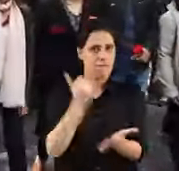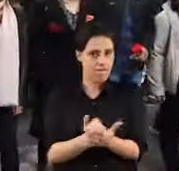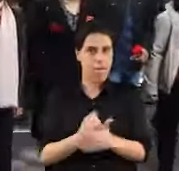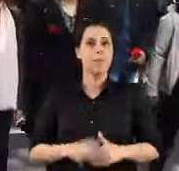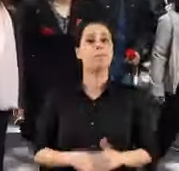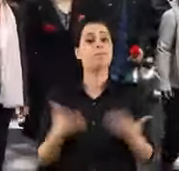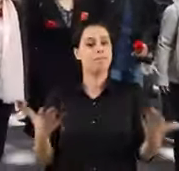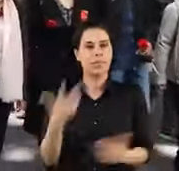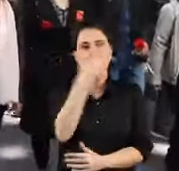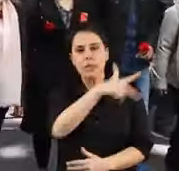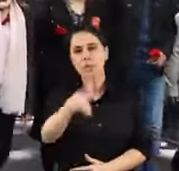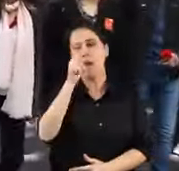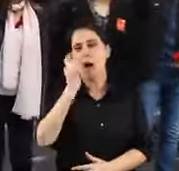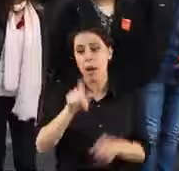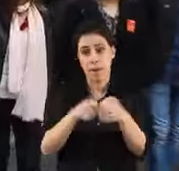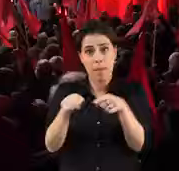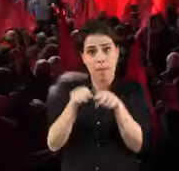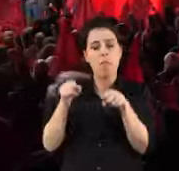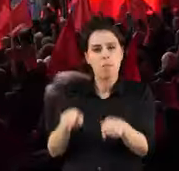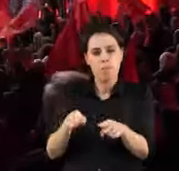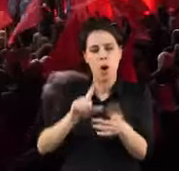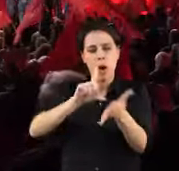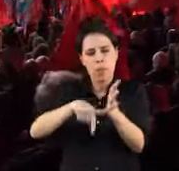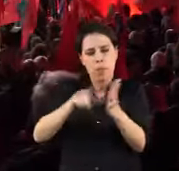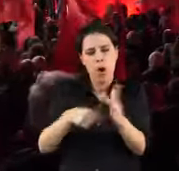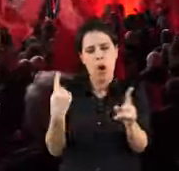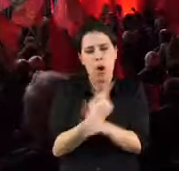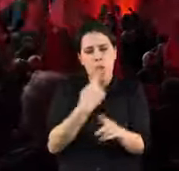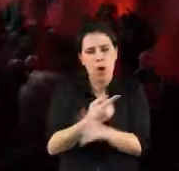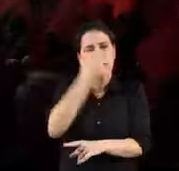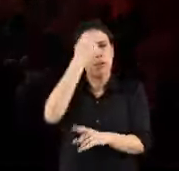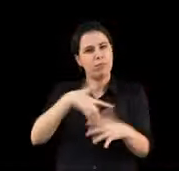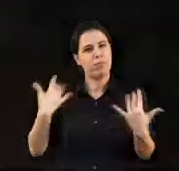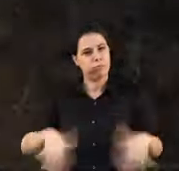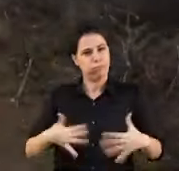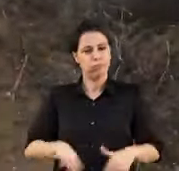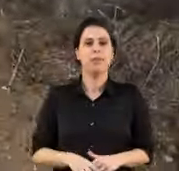chamada. São cem anos de um partido com mais projeto do que história.